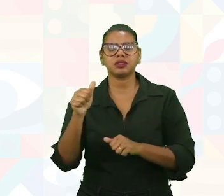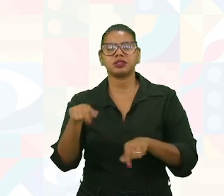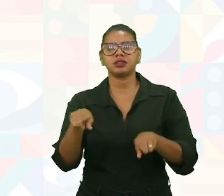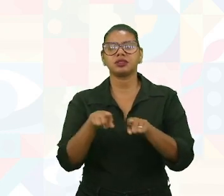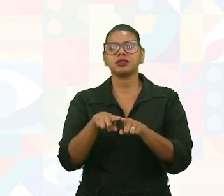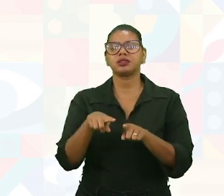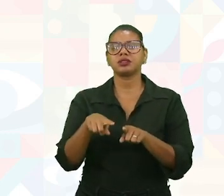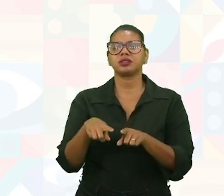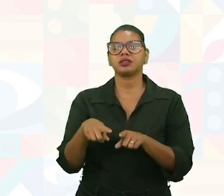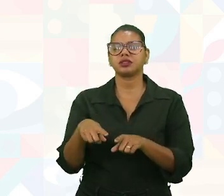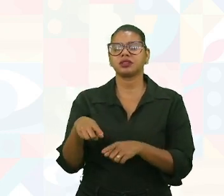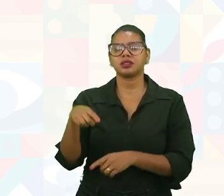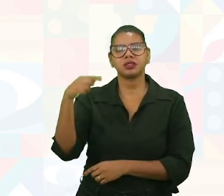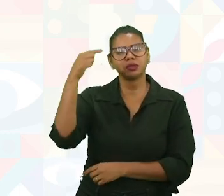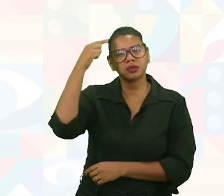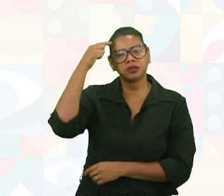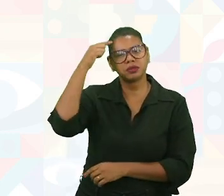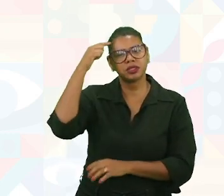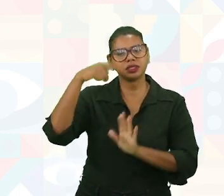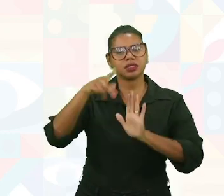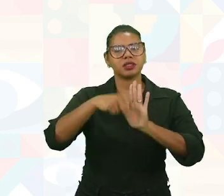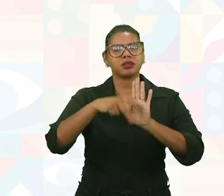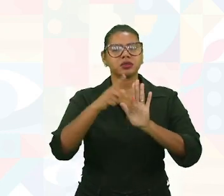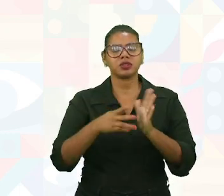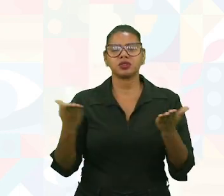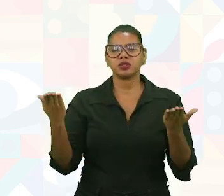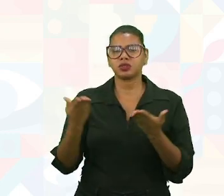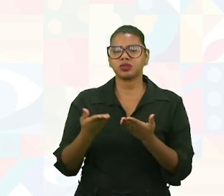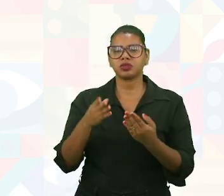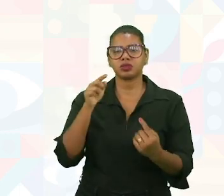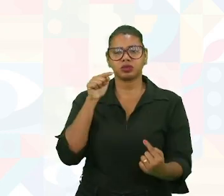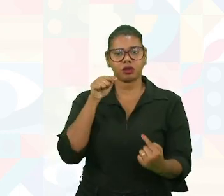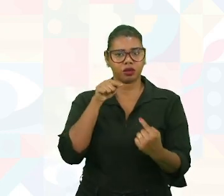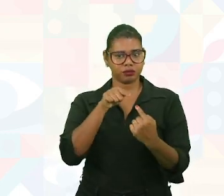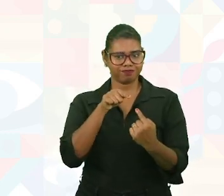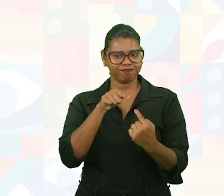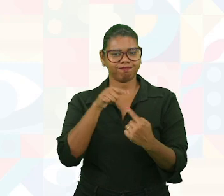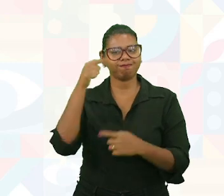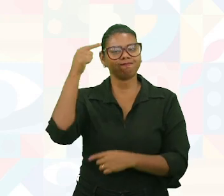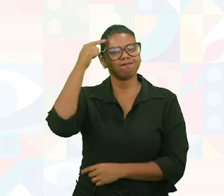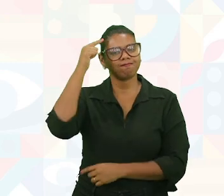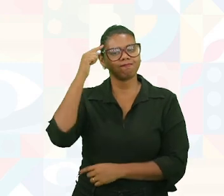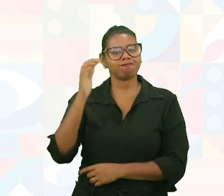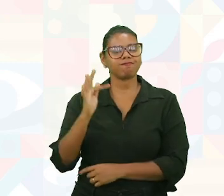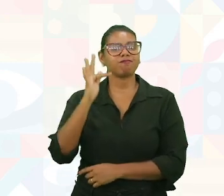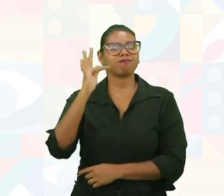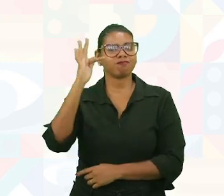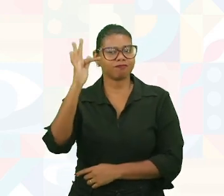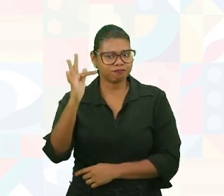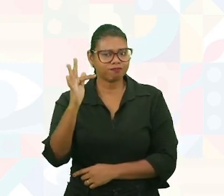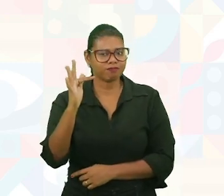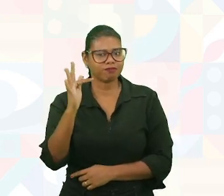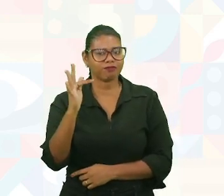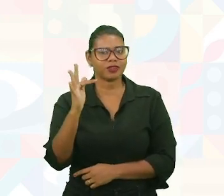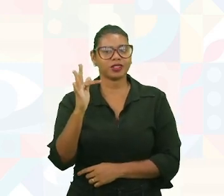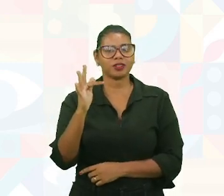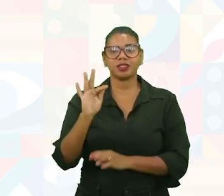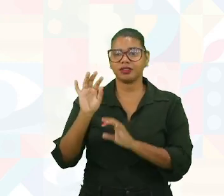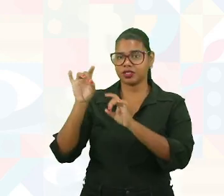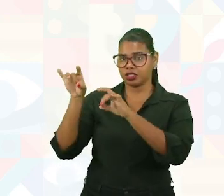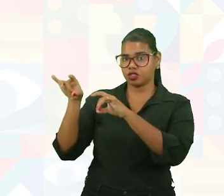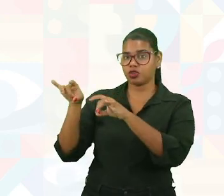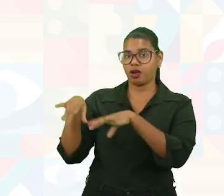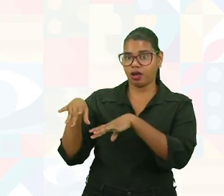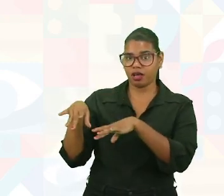consumir e de projetar hoje em dia objetos. Pensar que esse objeto vai ser descartado em algum